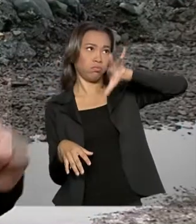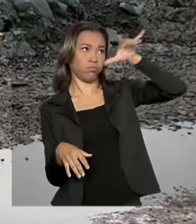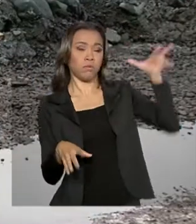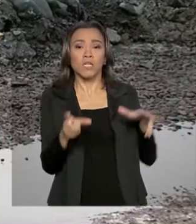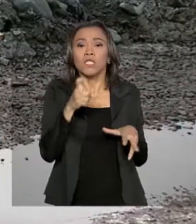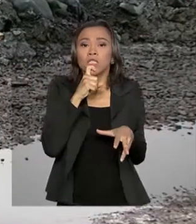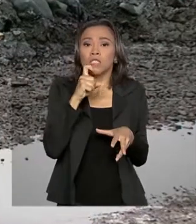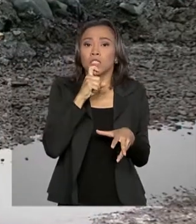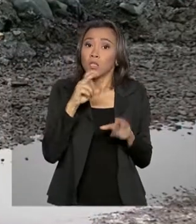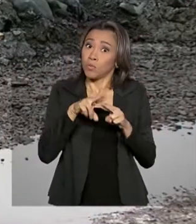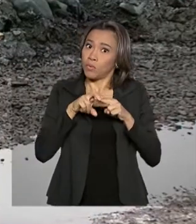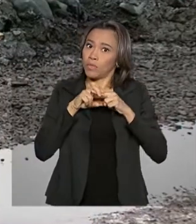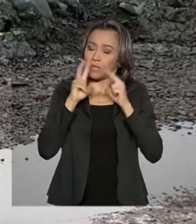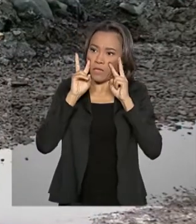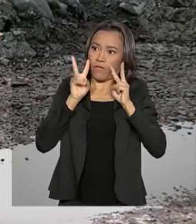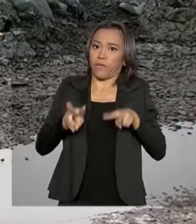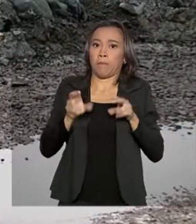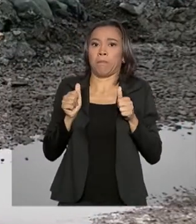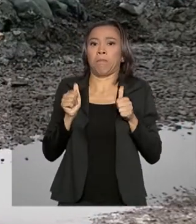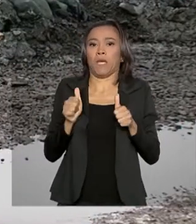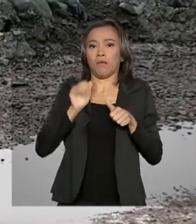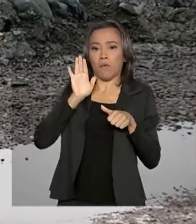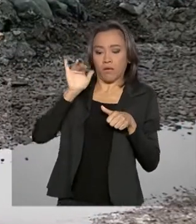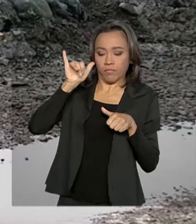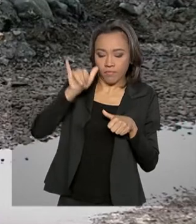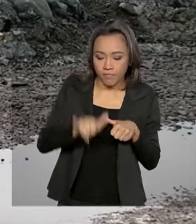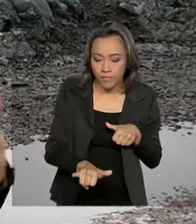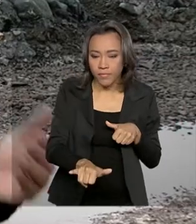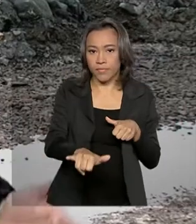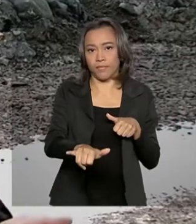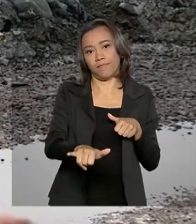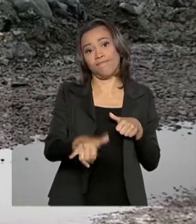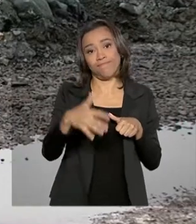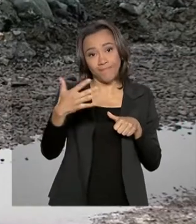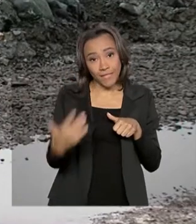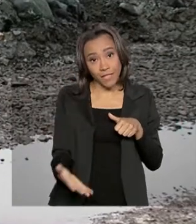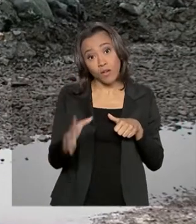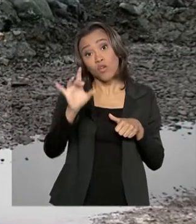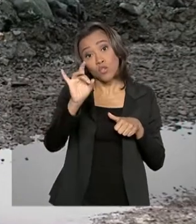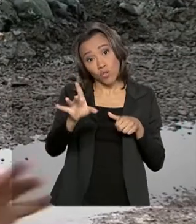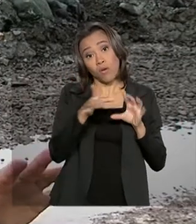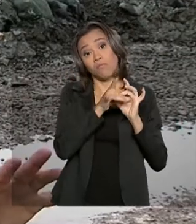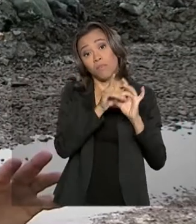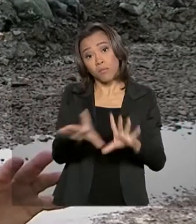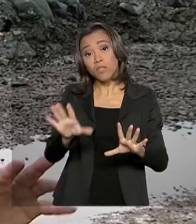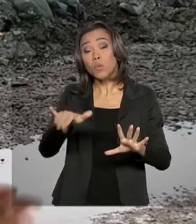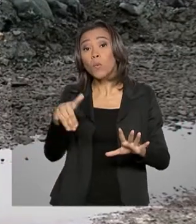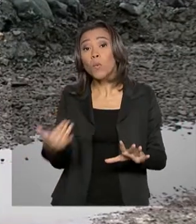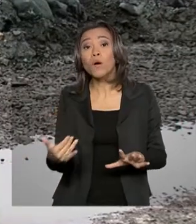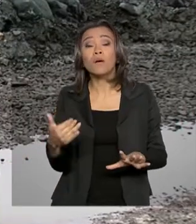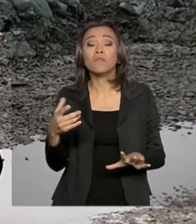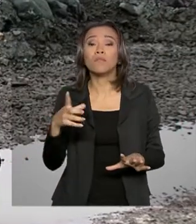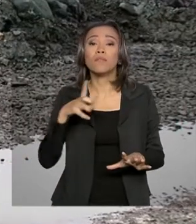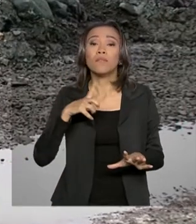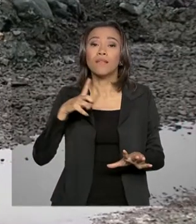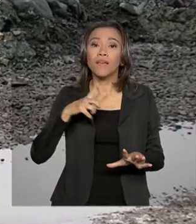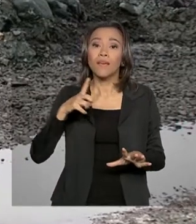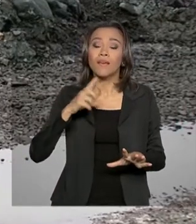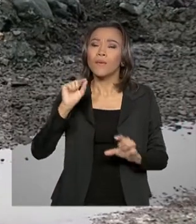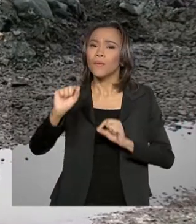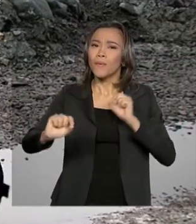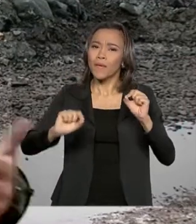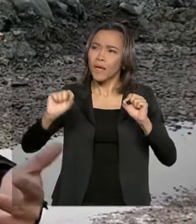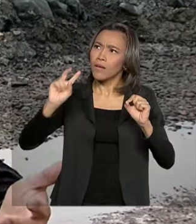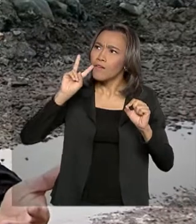visibilidade completa para conseguir fazer a aterrissagem em segurança. A decolagem só é autorizada quando existe a chamada janela climática,